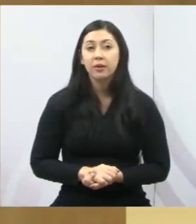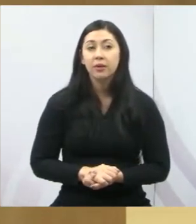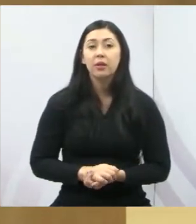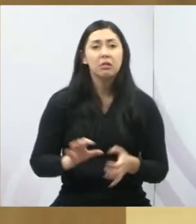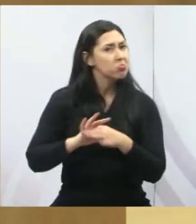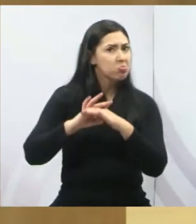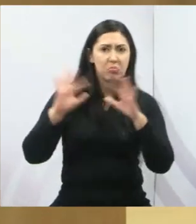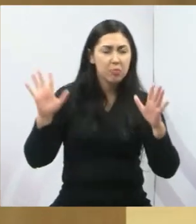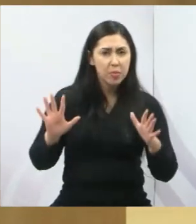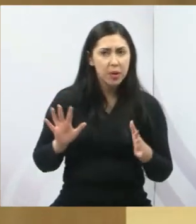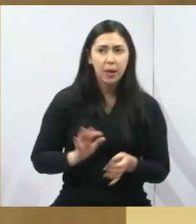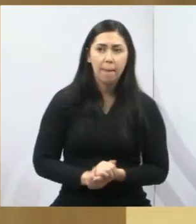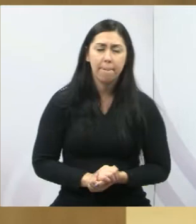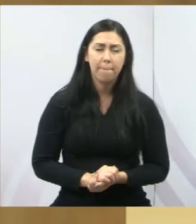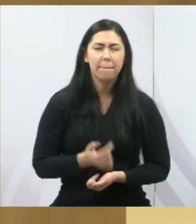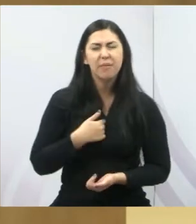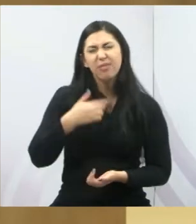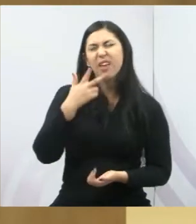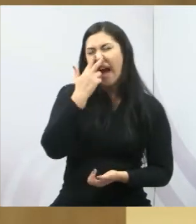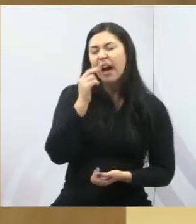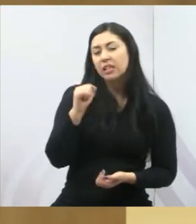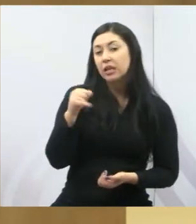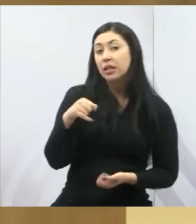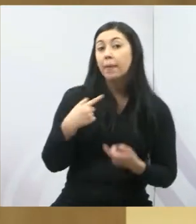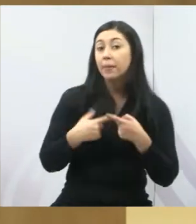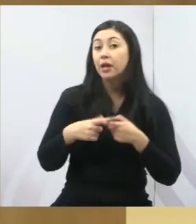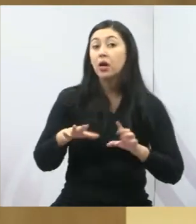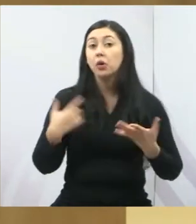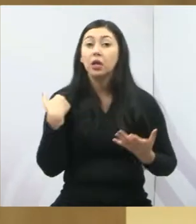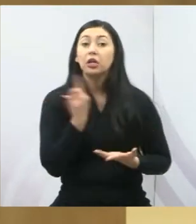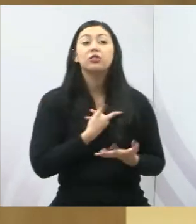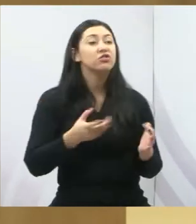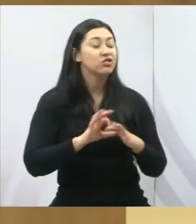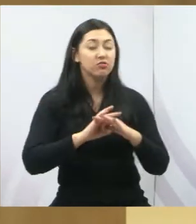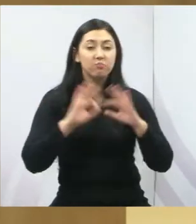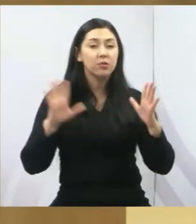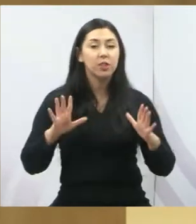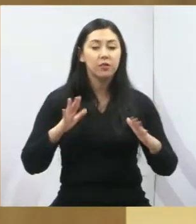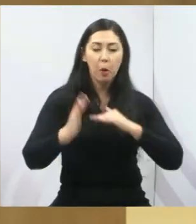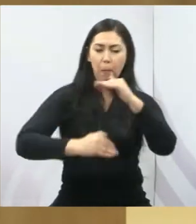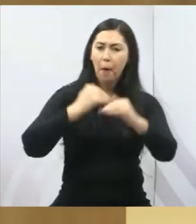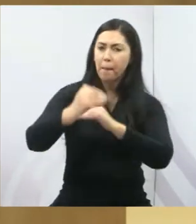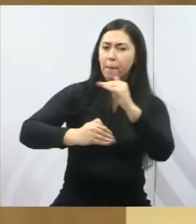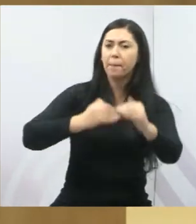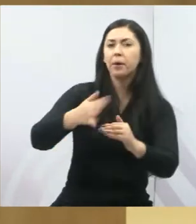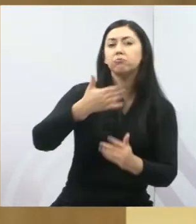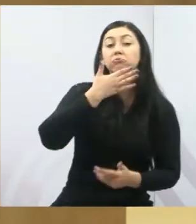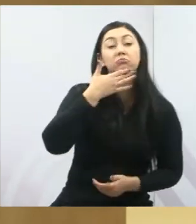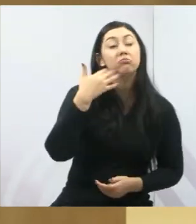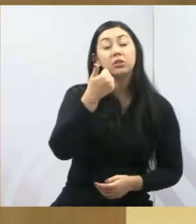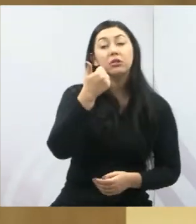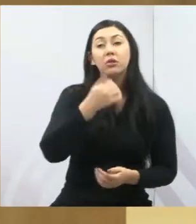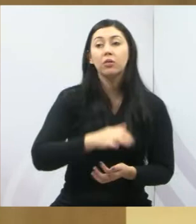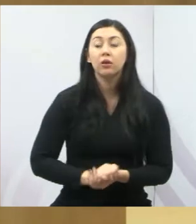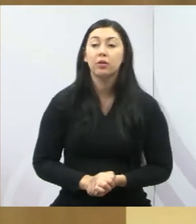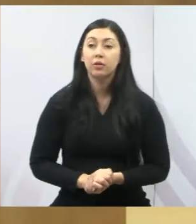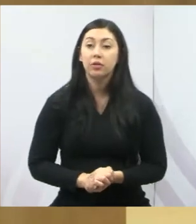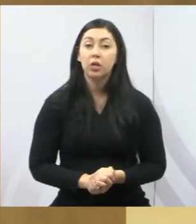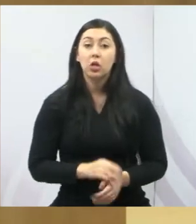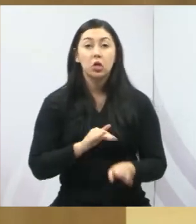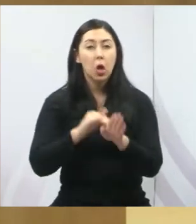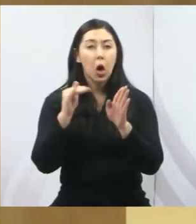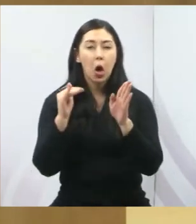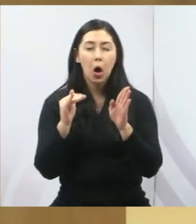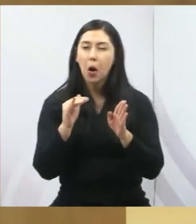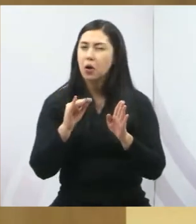autonomia. Eu creio que sim, porque quando se tem essa autonomia, as coisas andam com maior velocidade. Eu acho que todo prefeito